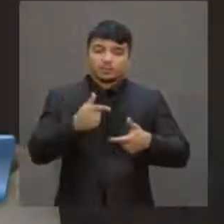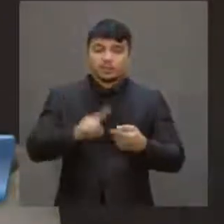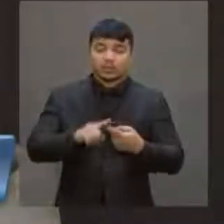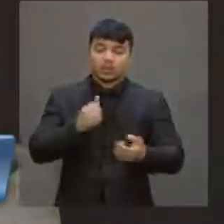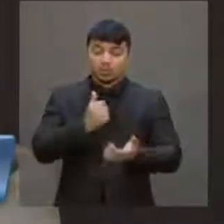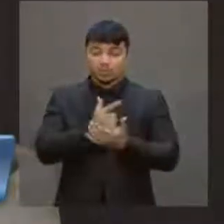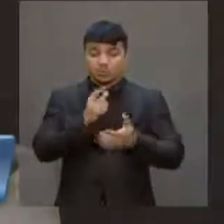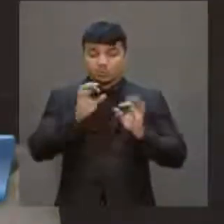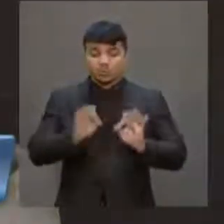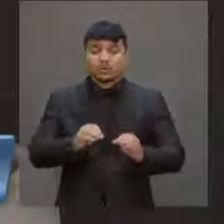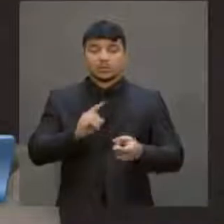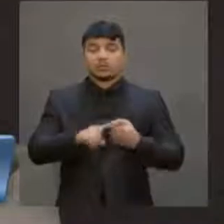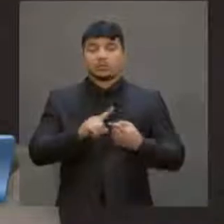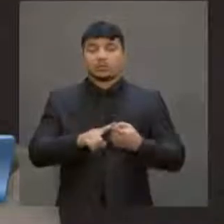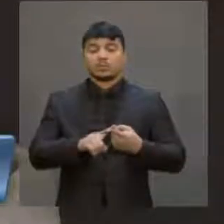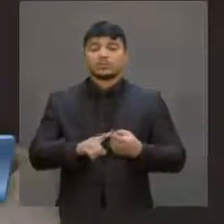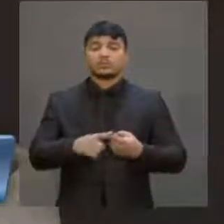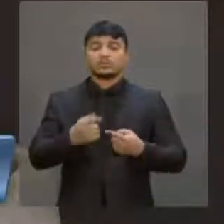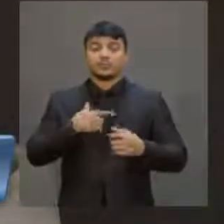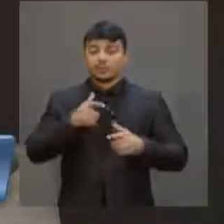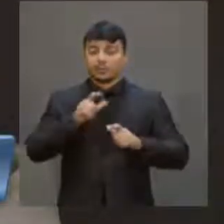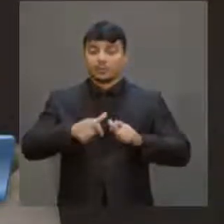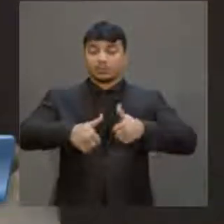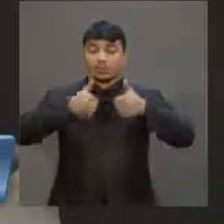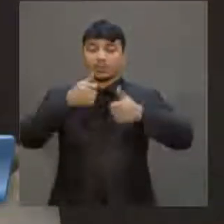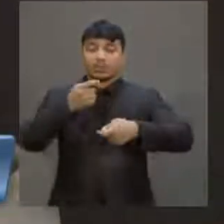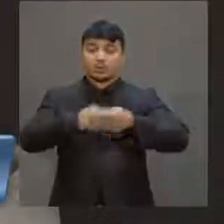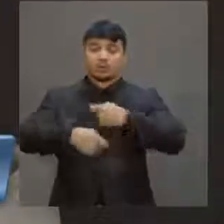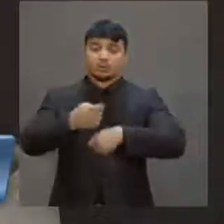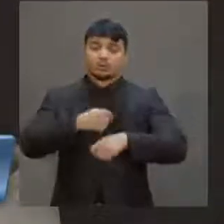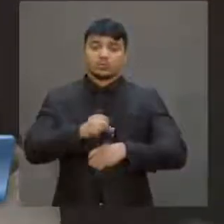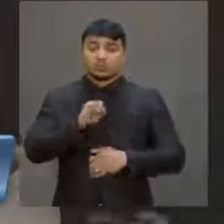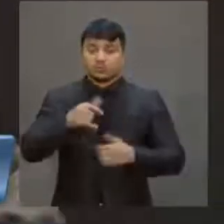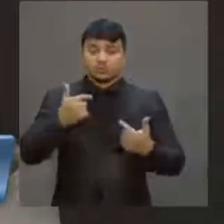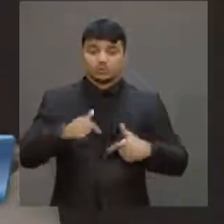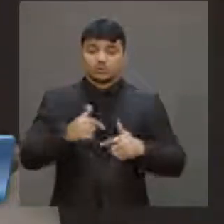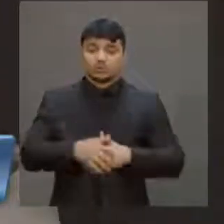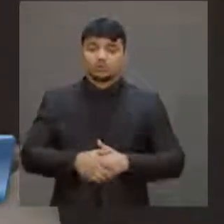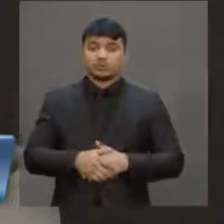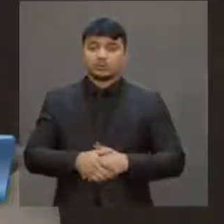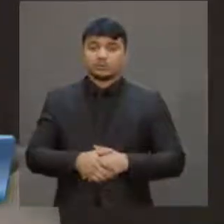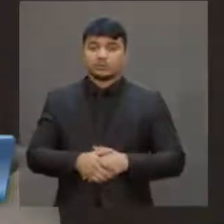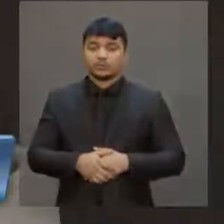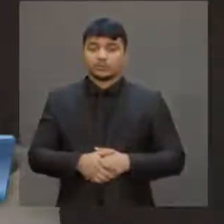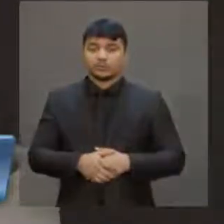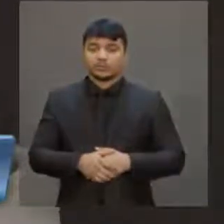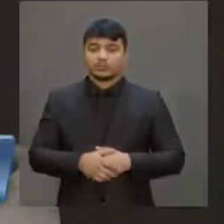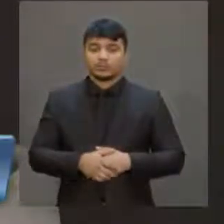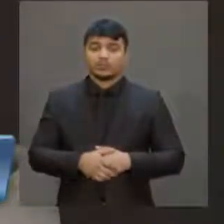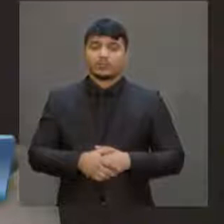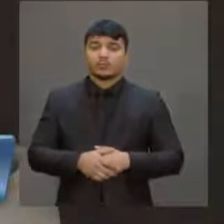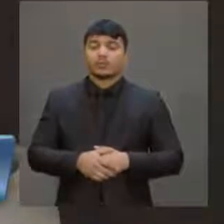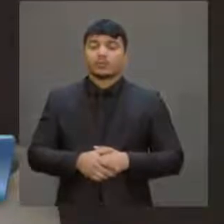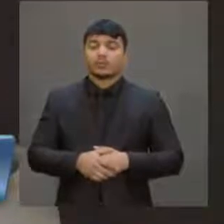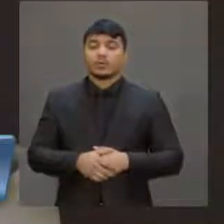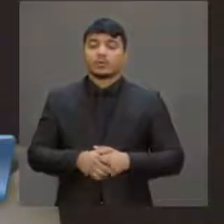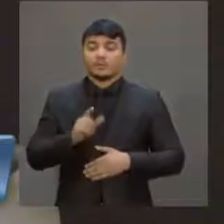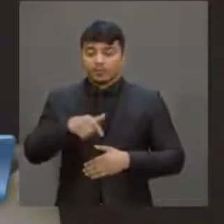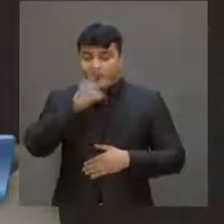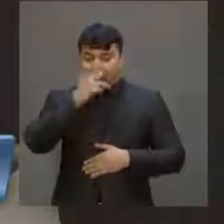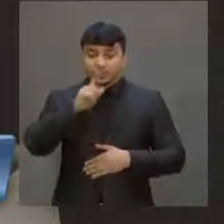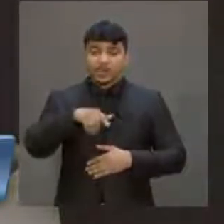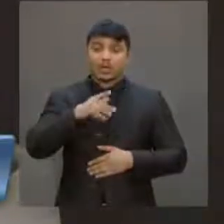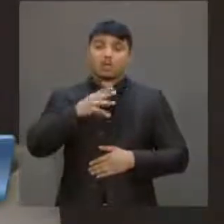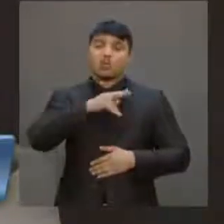consumo e o crescimento econômico. Sem isso, de fato, a trajetória vai